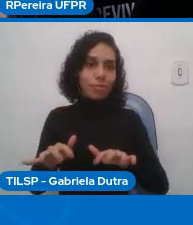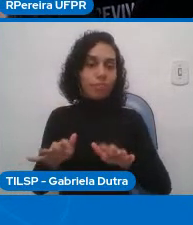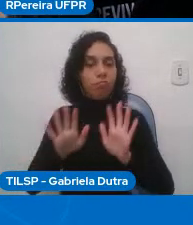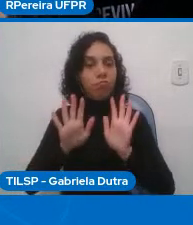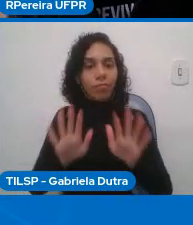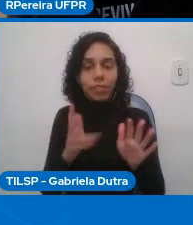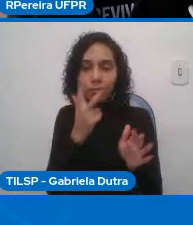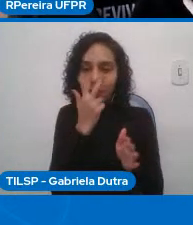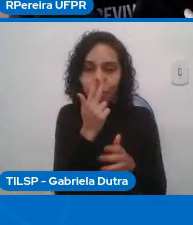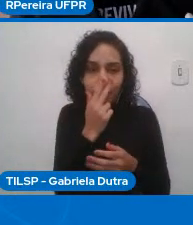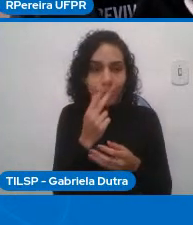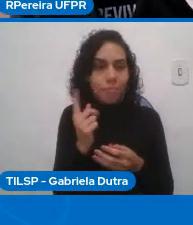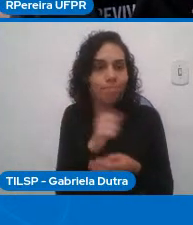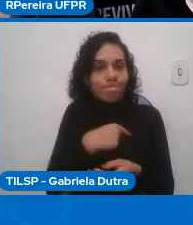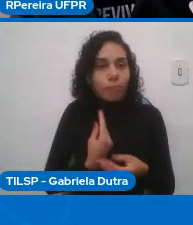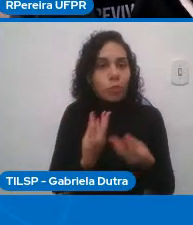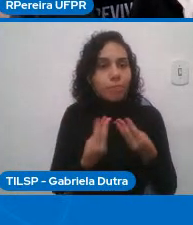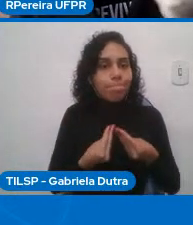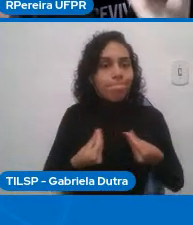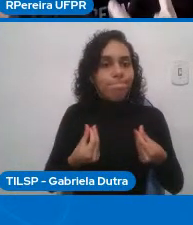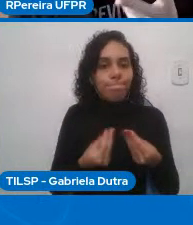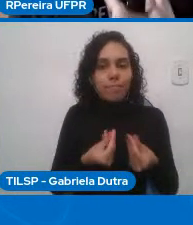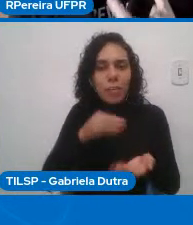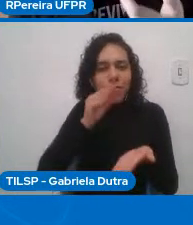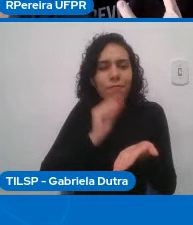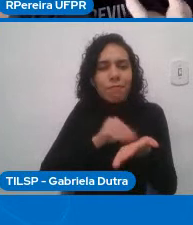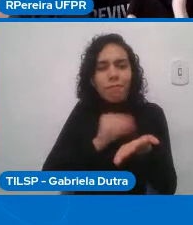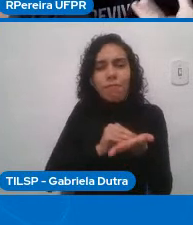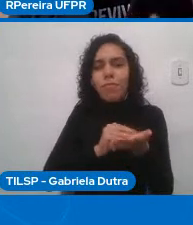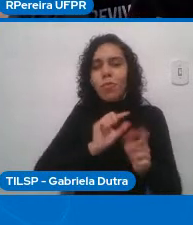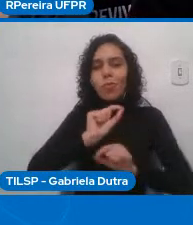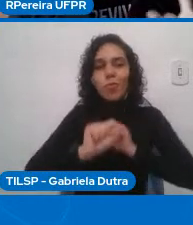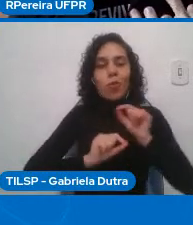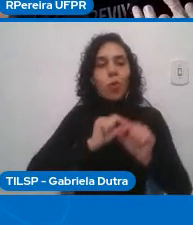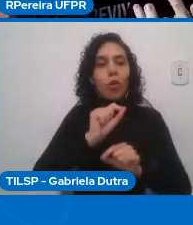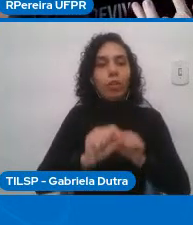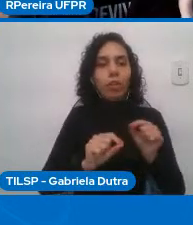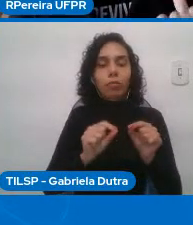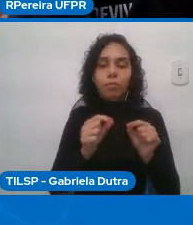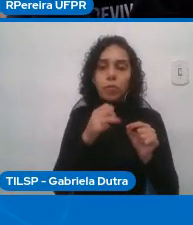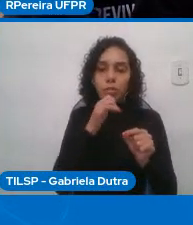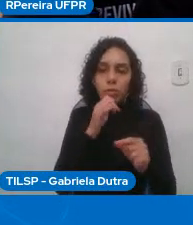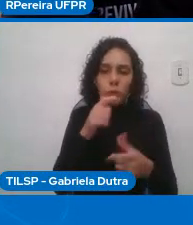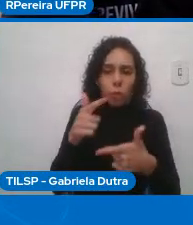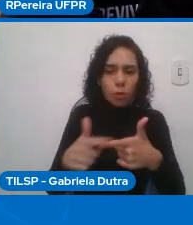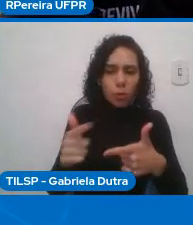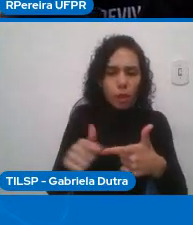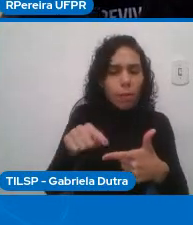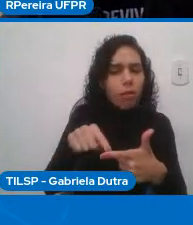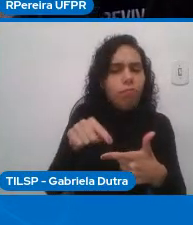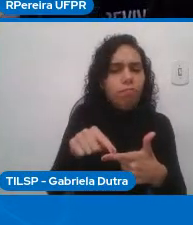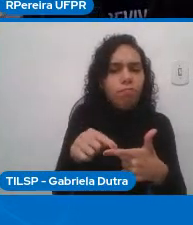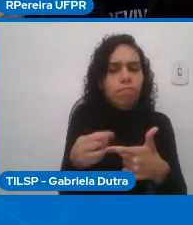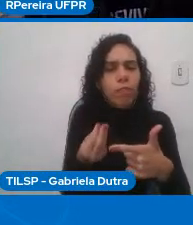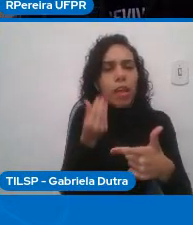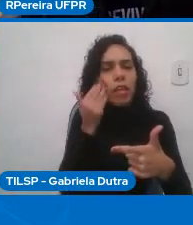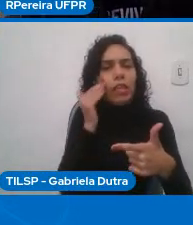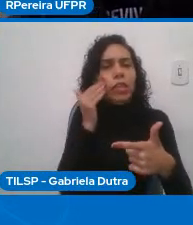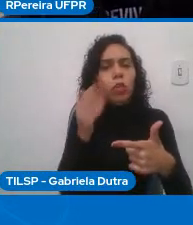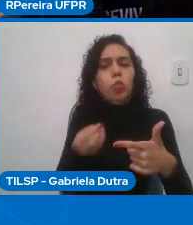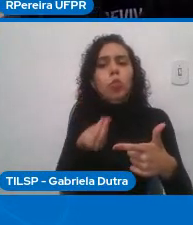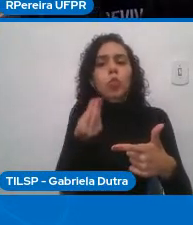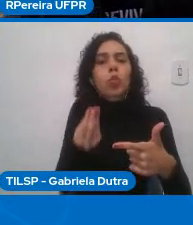informar em como é que eu entendo efetivamente um problema como é que eu entendo antecipo as